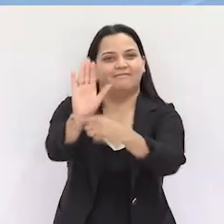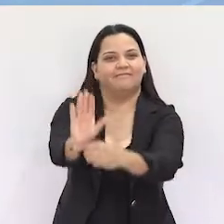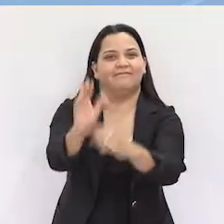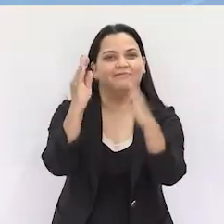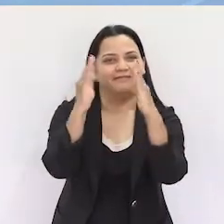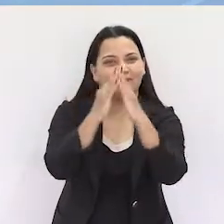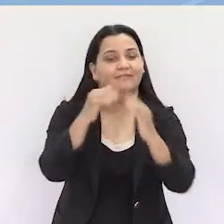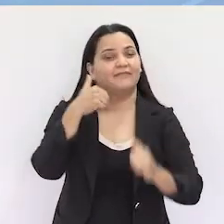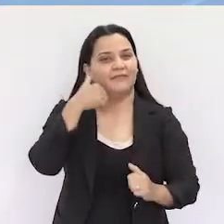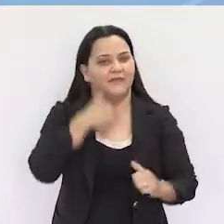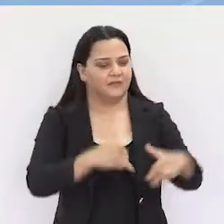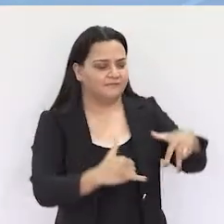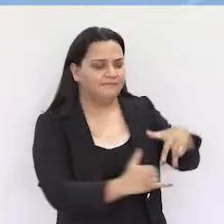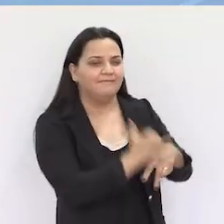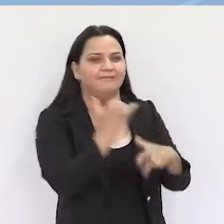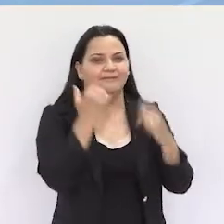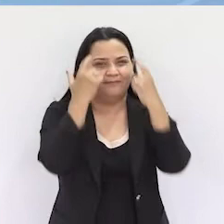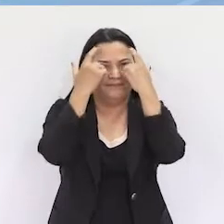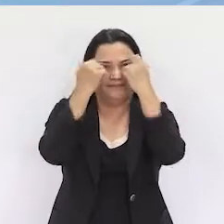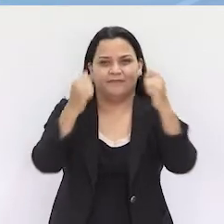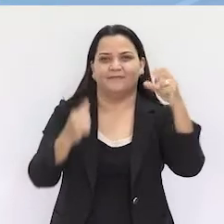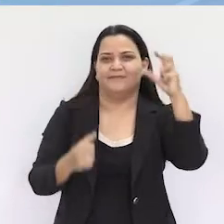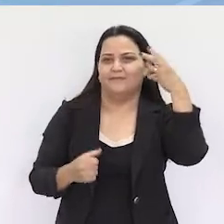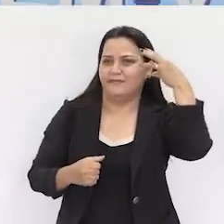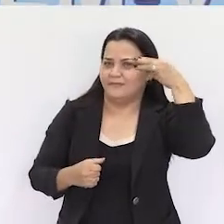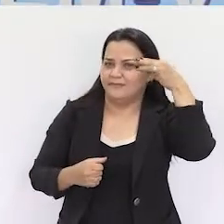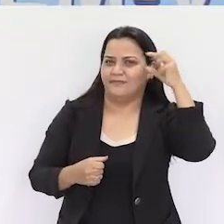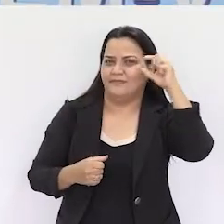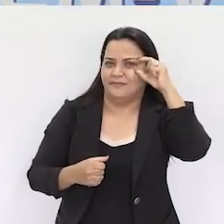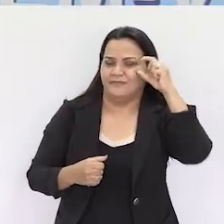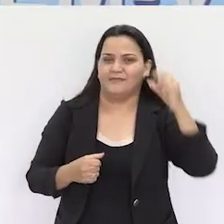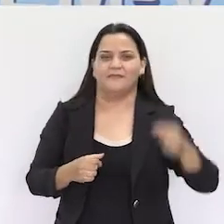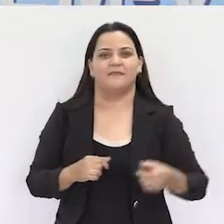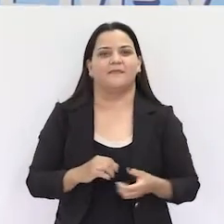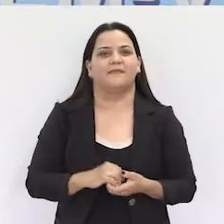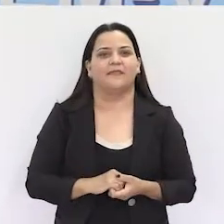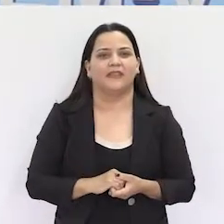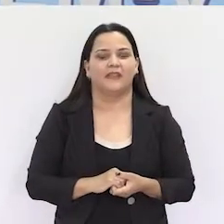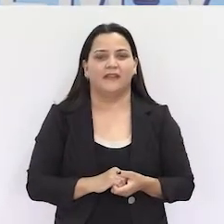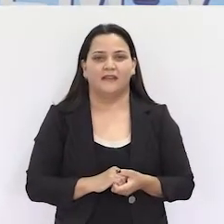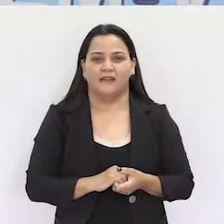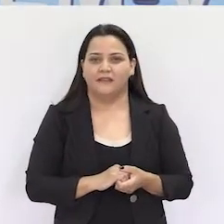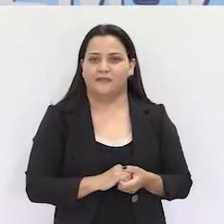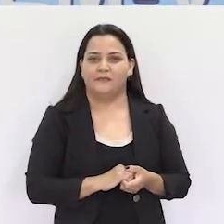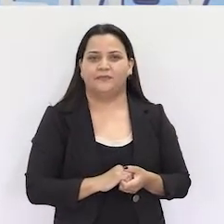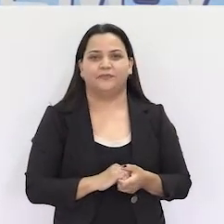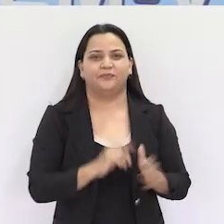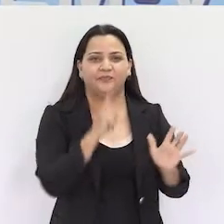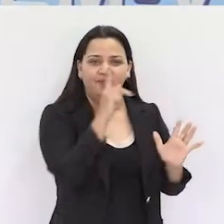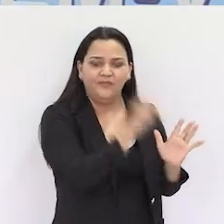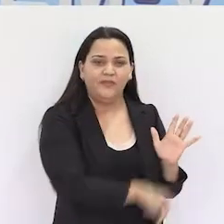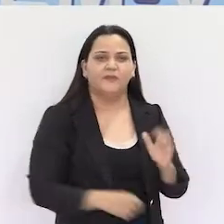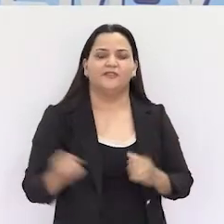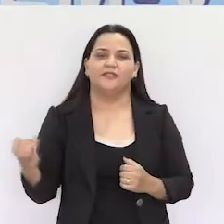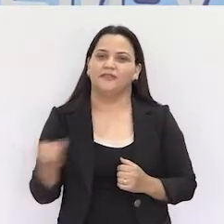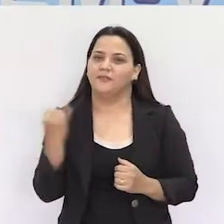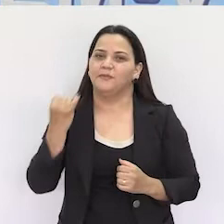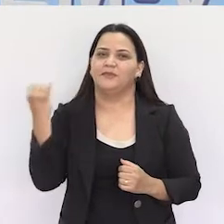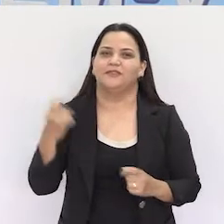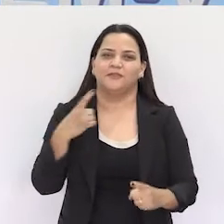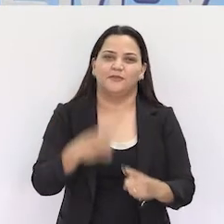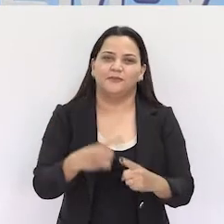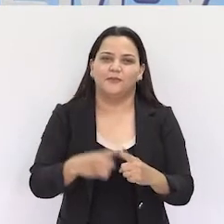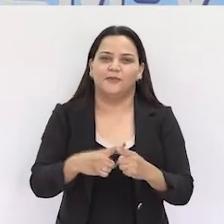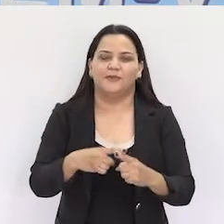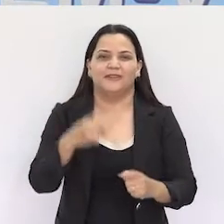auxílio moradia para as mulheres vítimas de violência que está resguardada pela lei Maria da Penha então esse projeto é muito importante que a